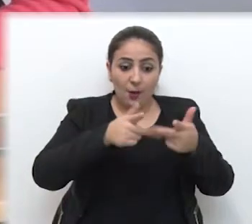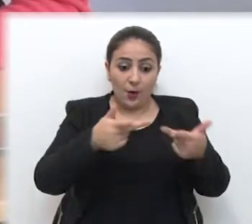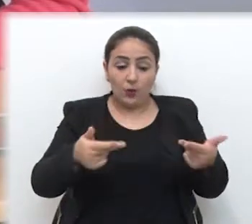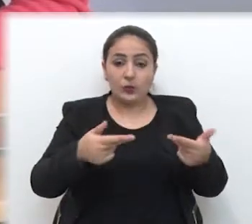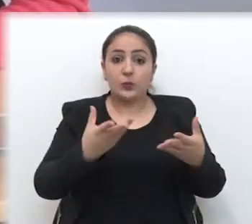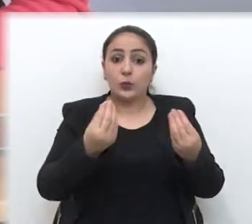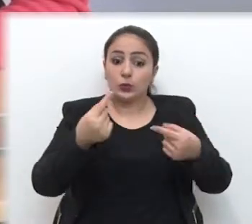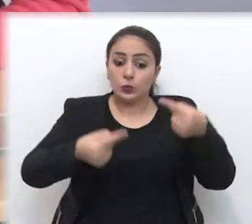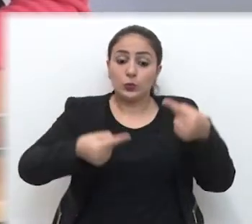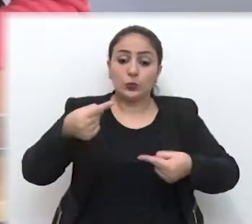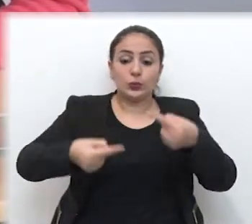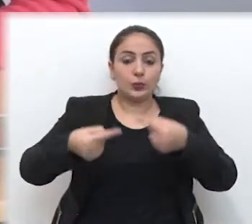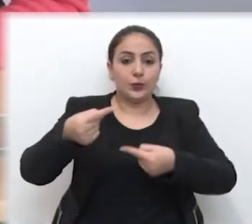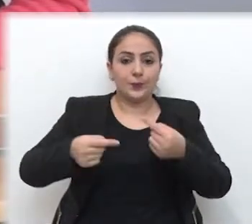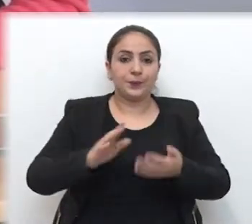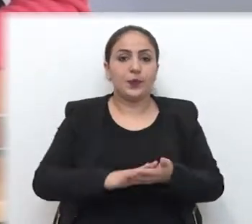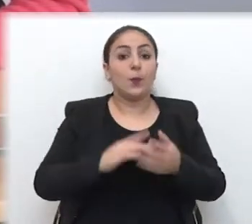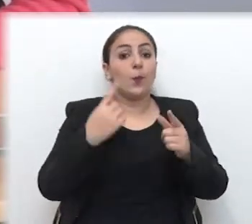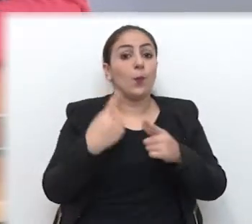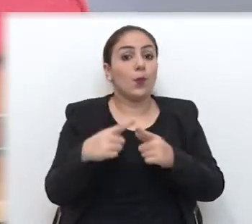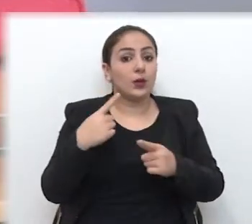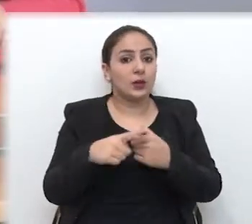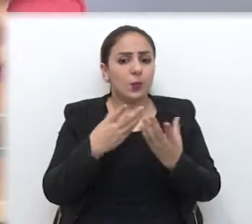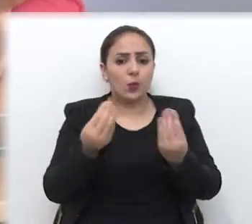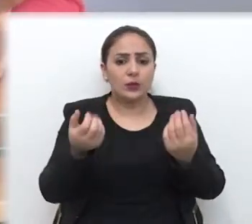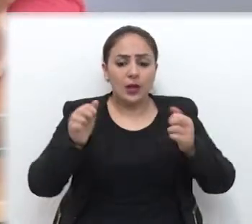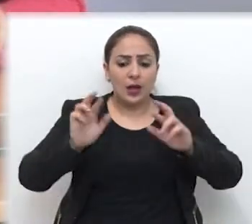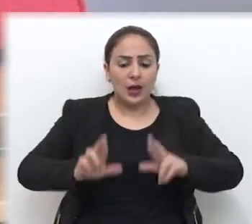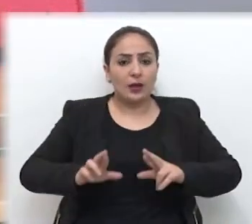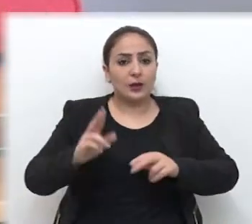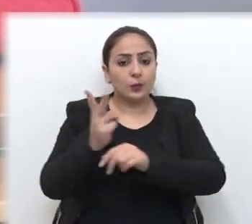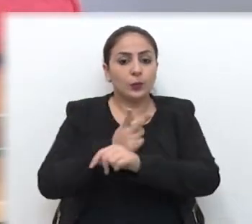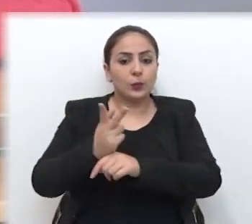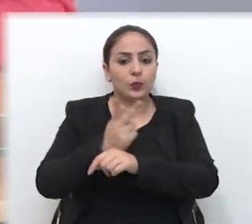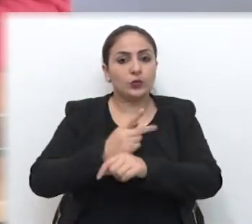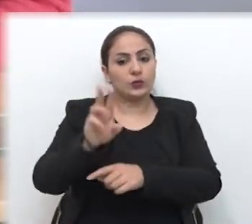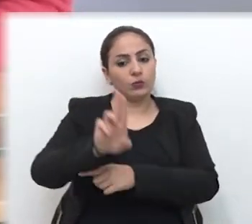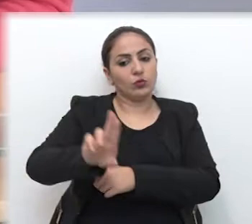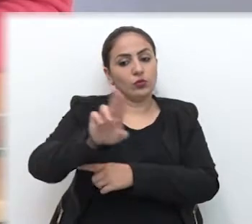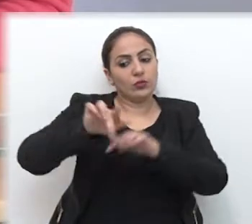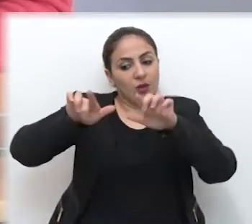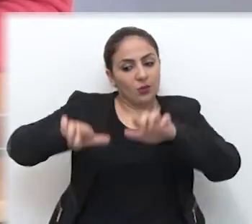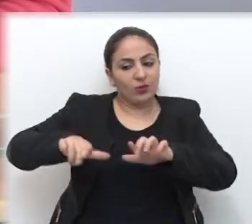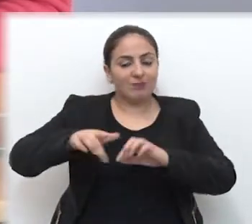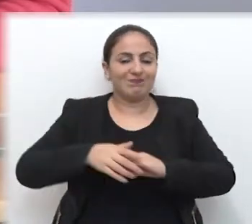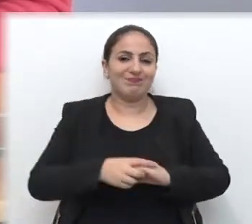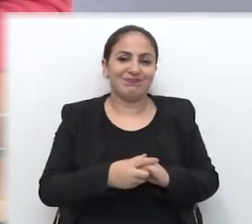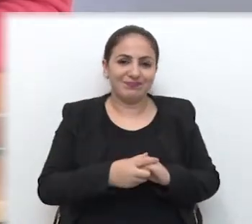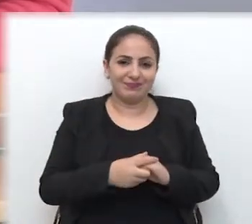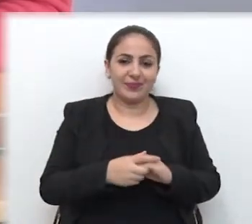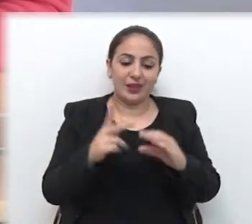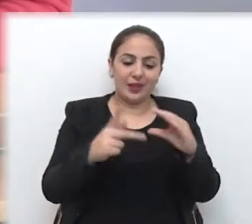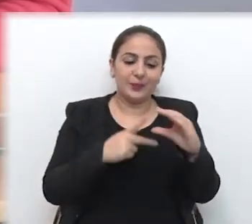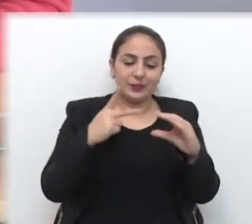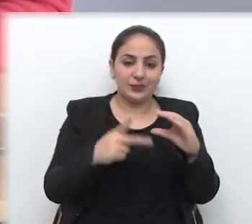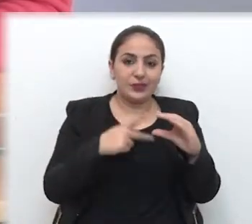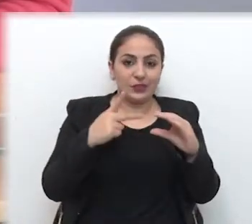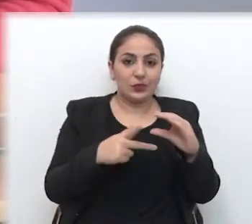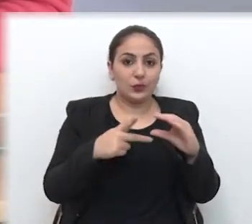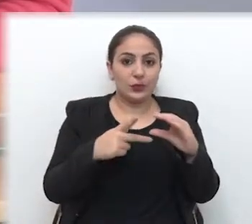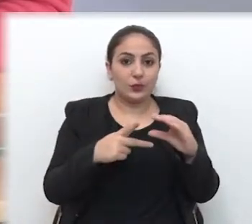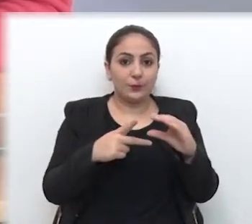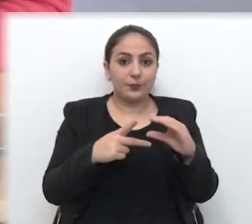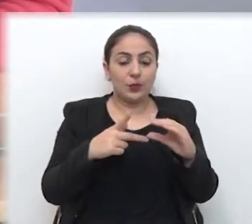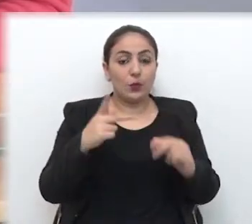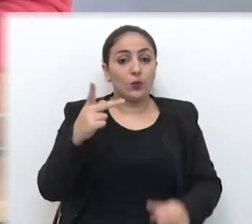alvo de intensos debates. Isso porque diversos setores buscam a utilização do espaço. Na Câmara de